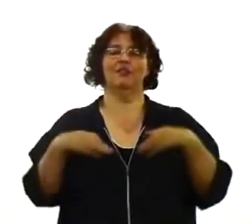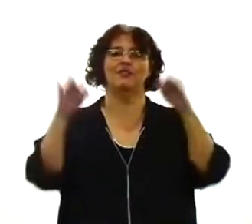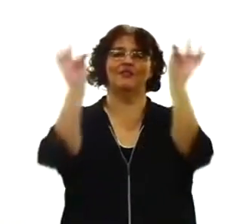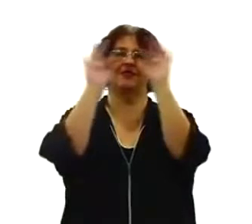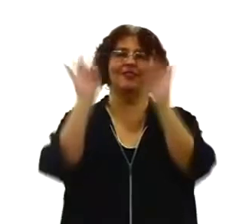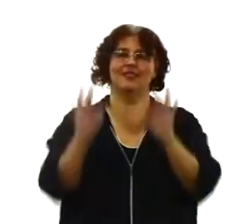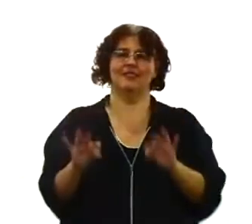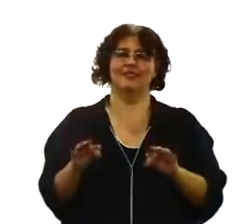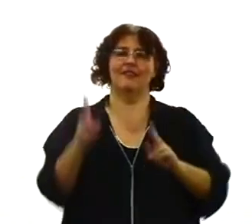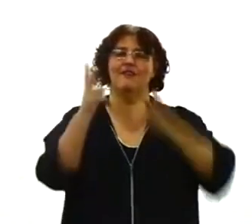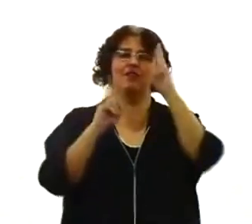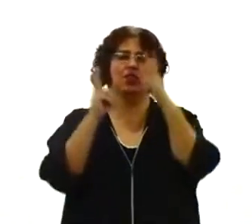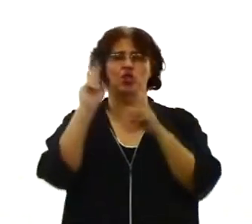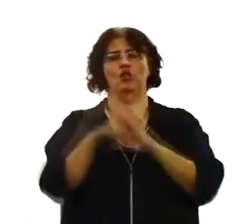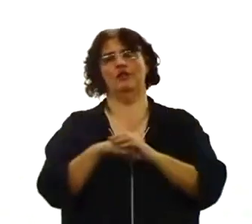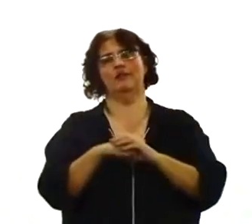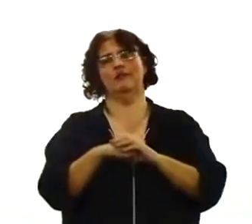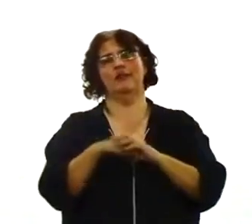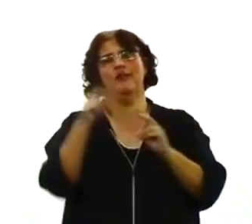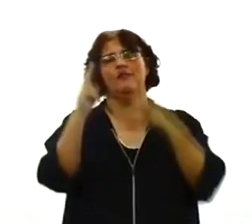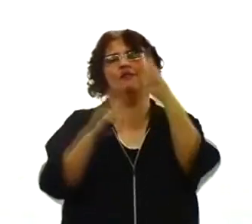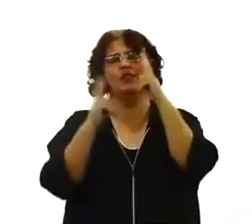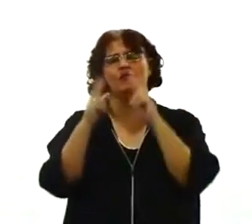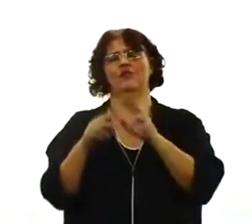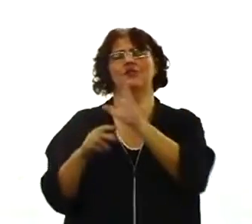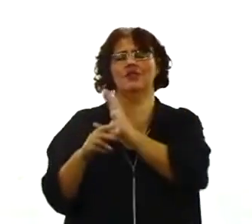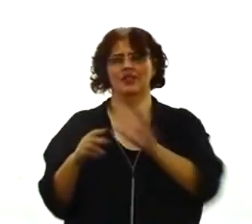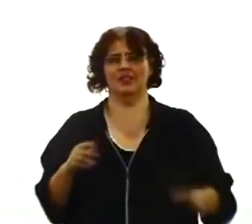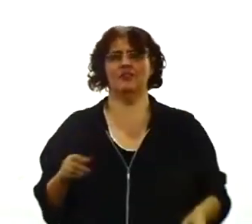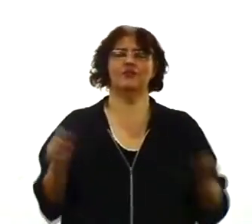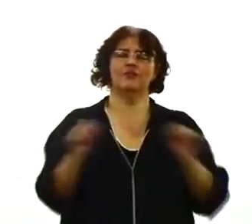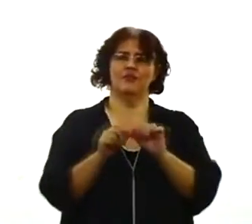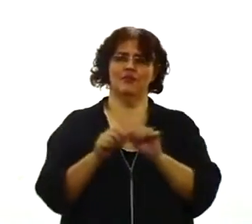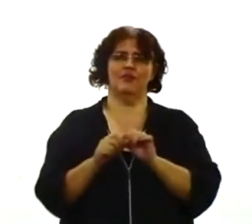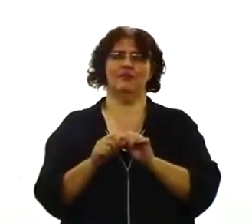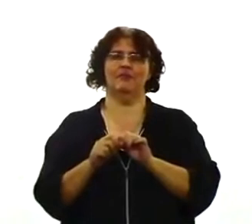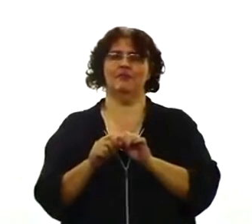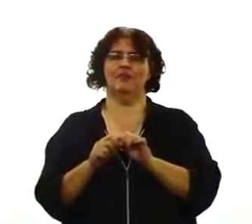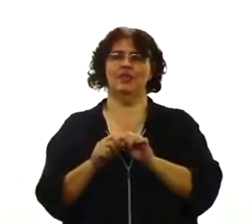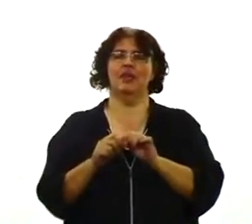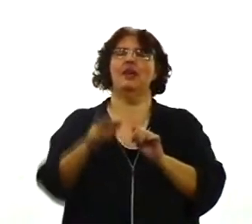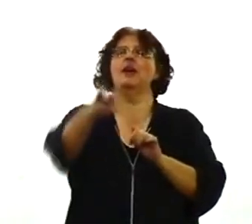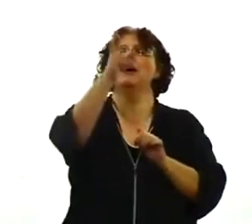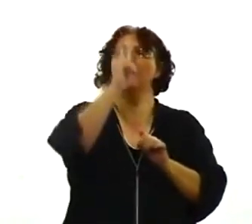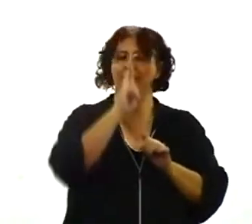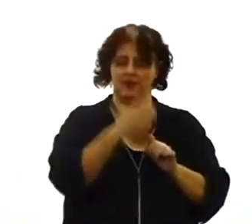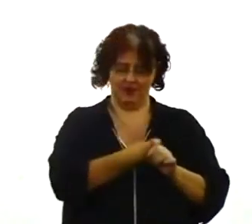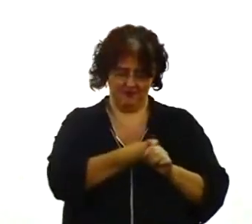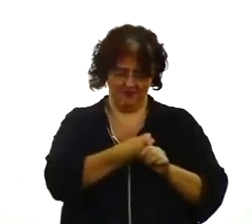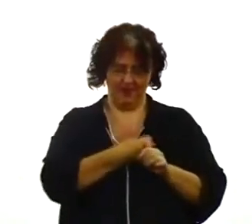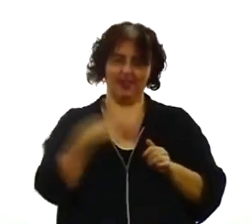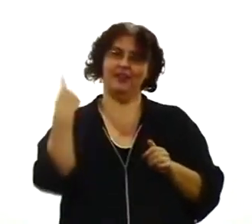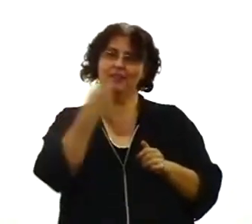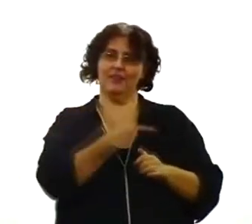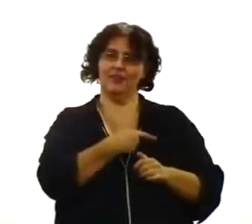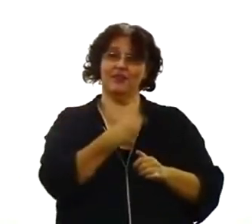Ele foi primícia como um sinal. A consequência da sua vida em nós, é